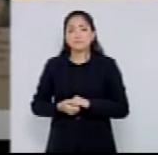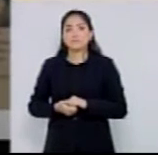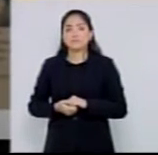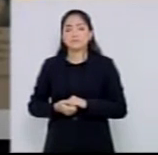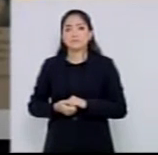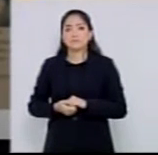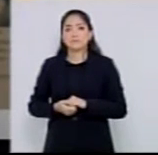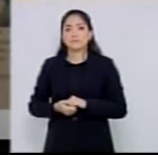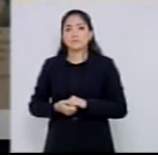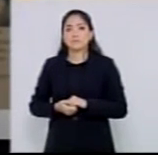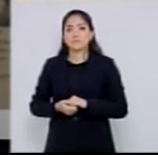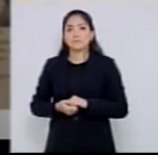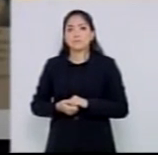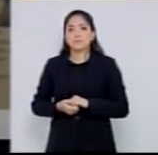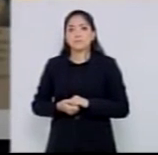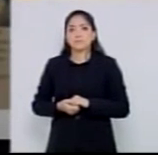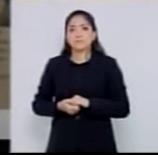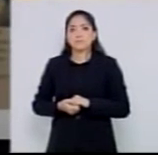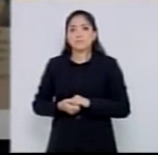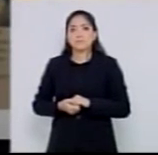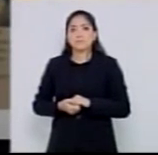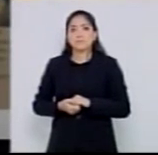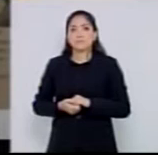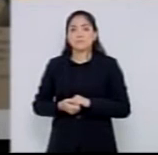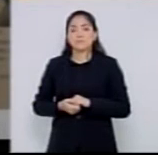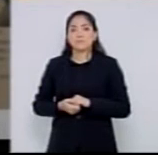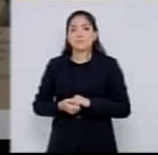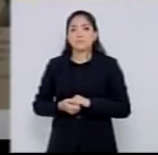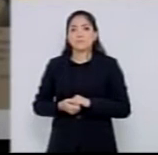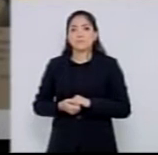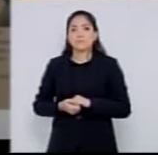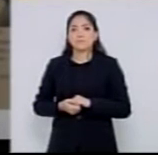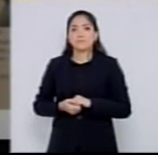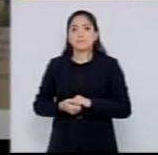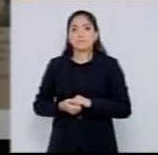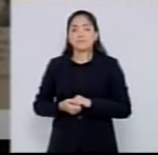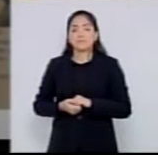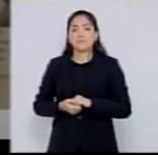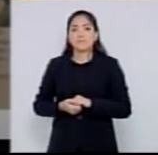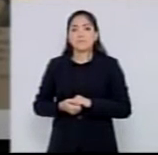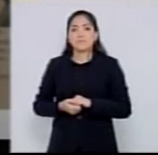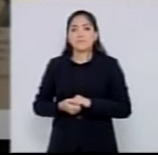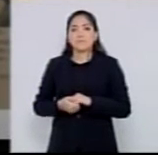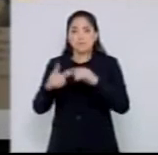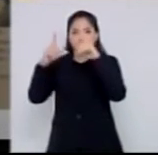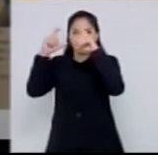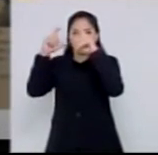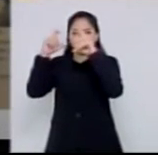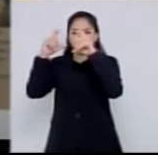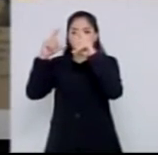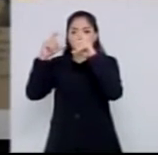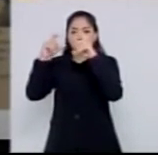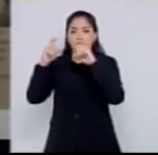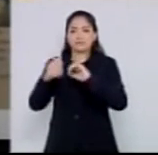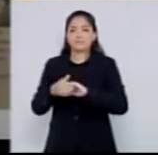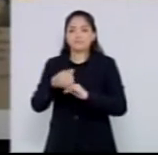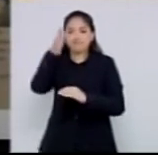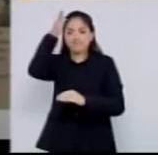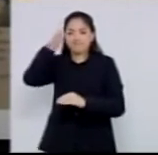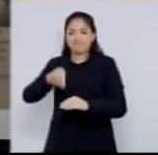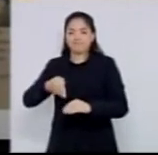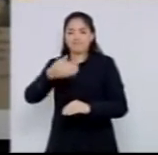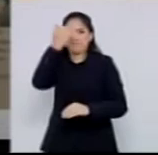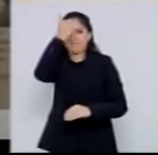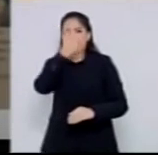cortaram meio o ombro do Udo lá, cortaram meio o ombro do Udo, coitado do Udo, ficou com o ombro cortado, porquê? Deus o livre,